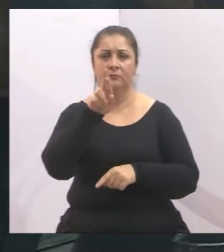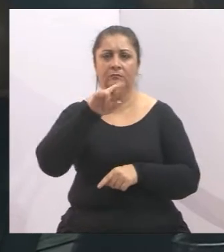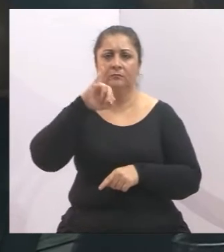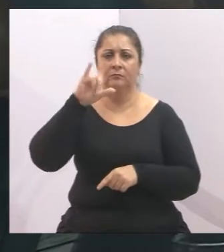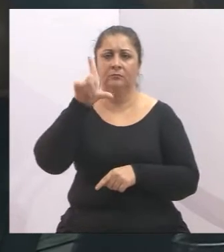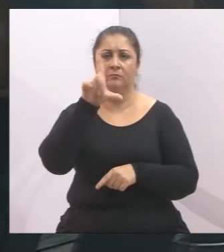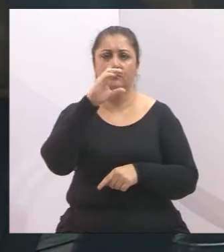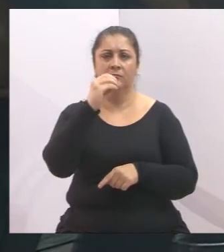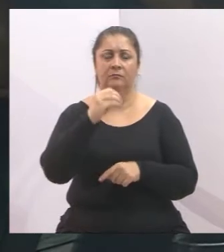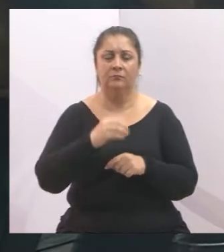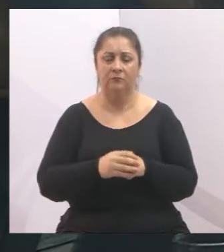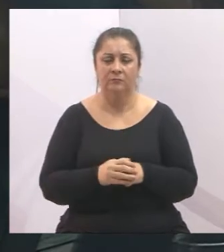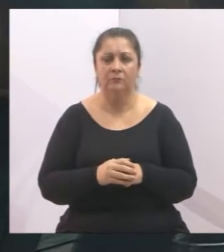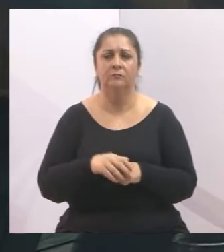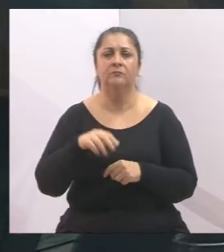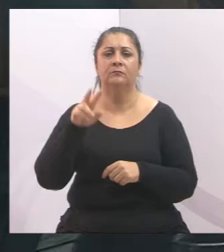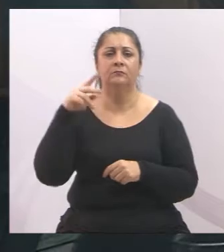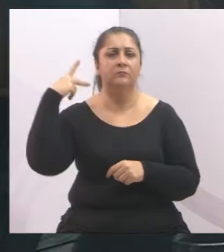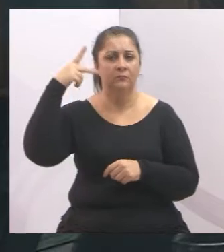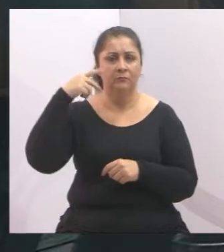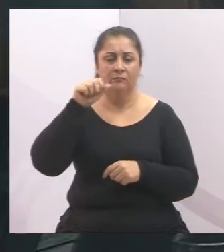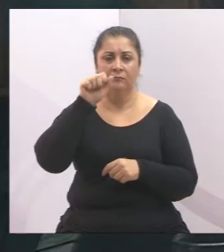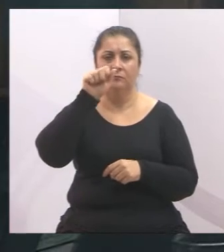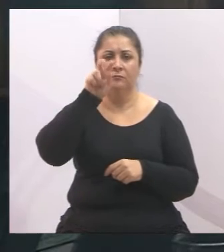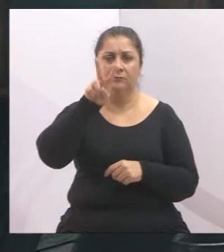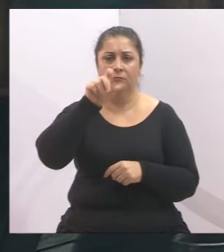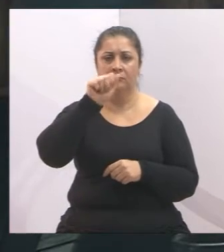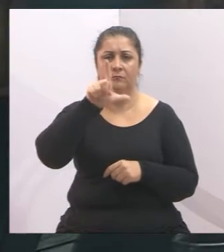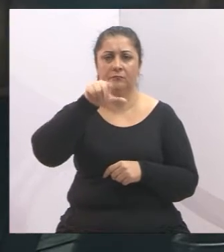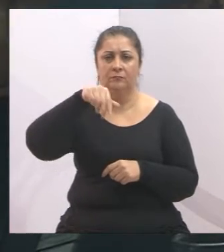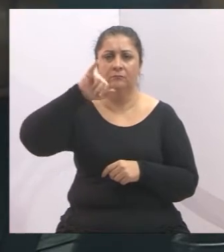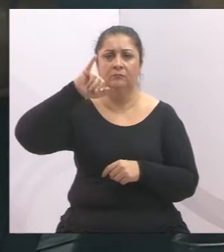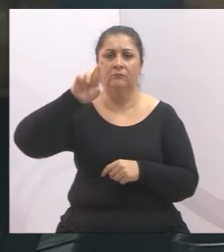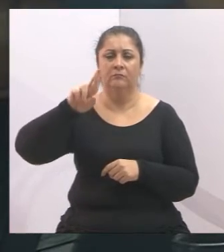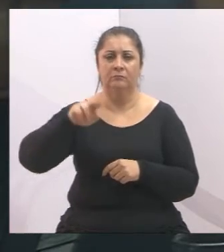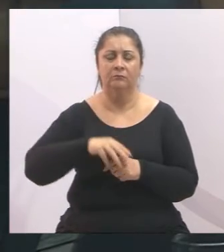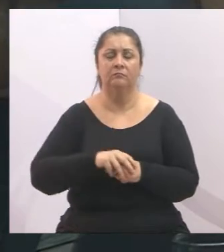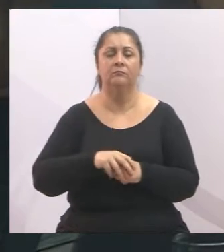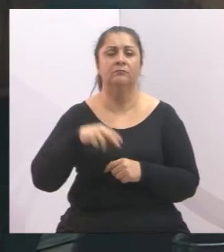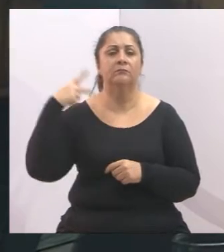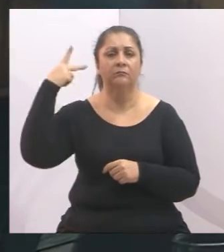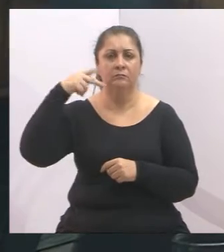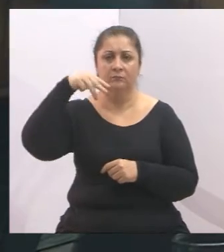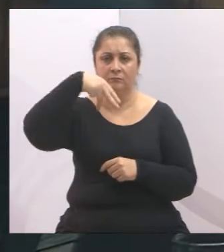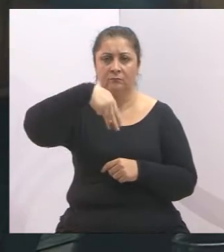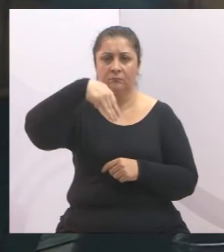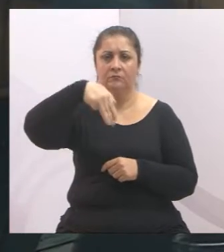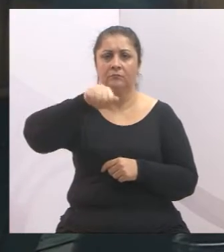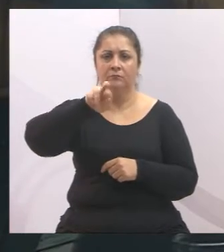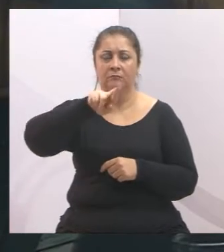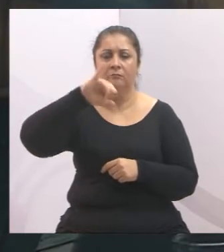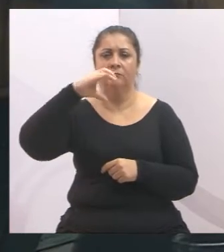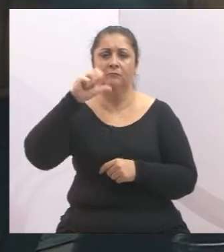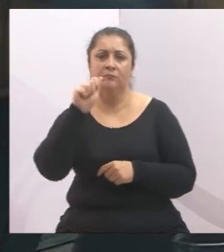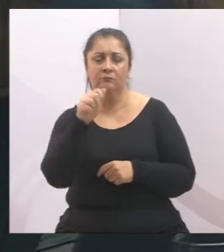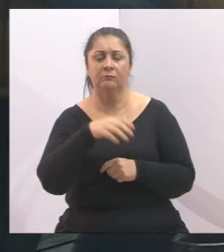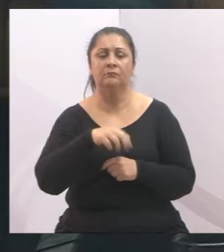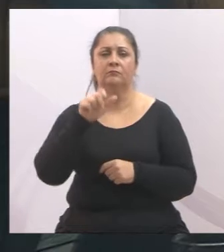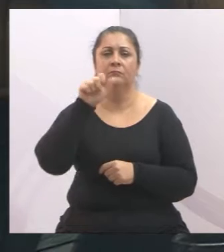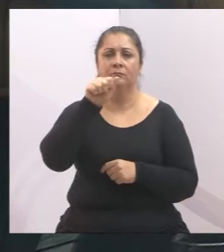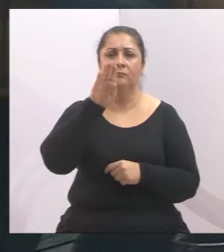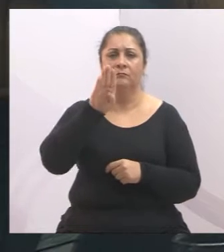vereador Valmir do Meia Lua, que acompanhou, o vereador Paulinho dos Condutores, a Márcia, o vereador Abner, a Sônia Patas da